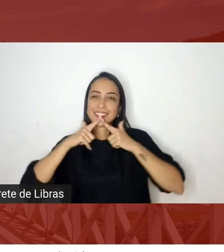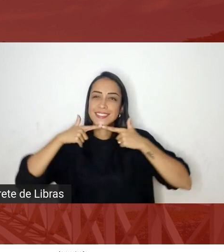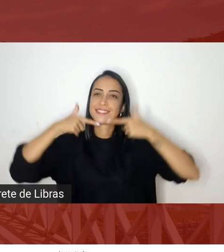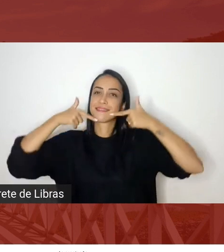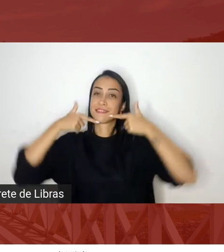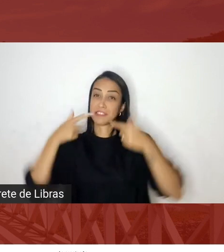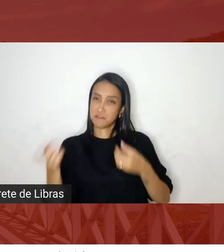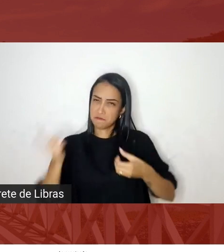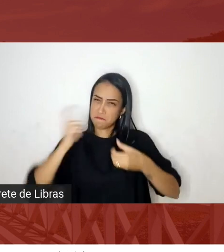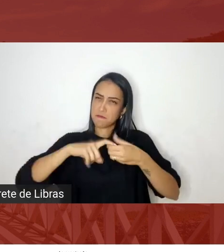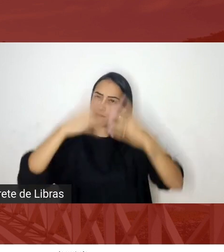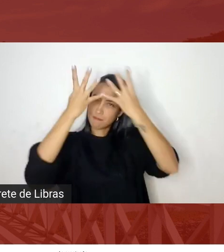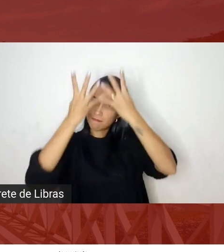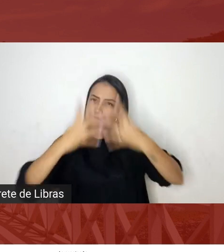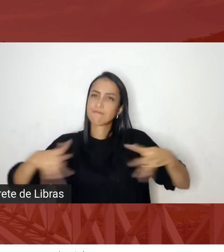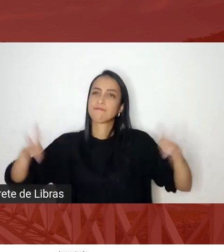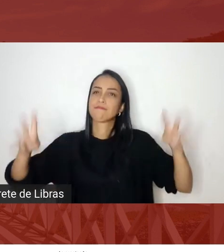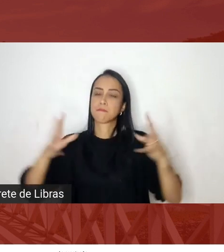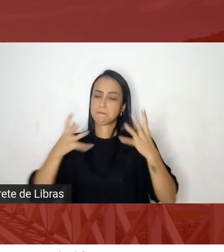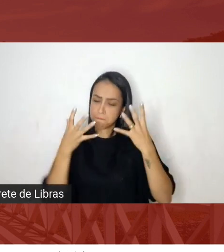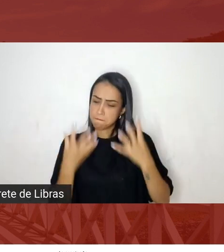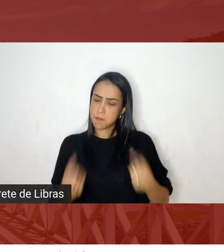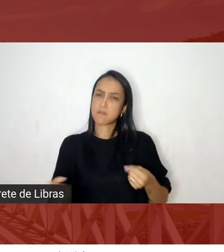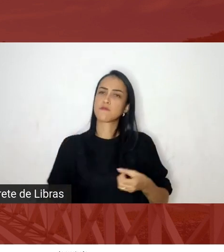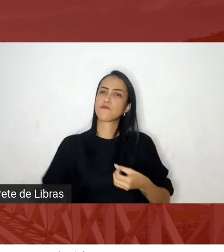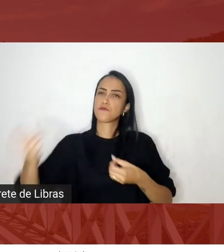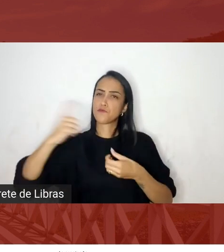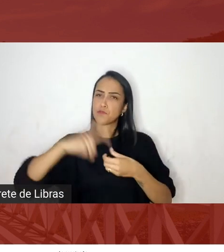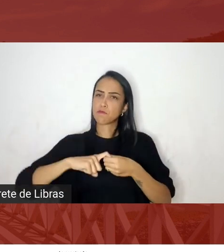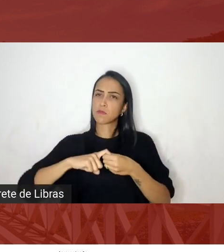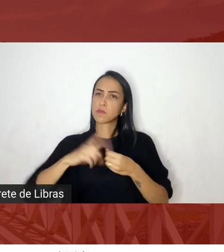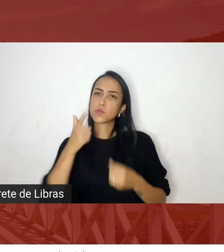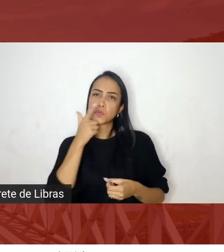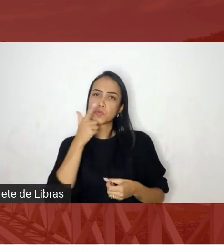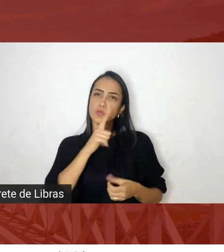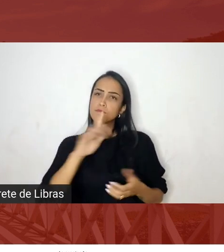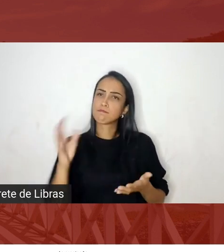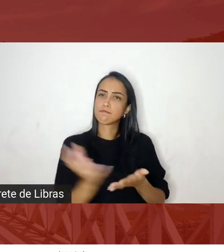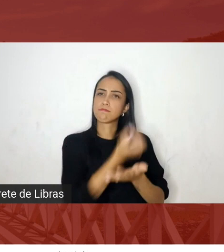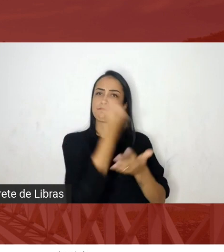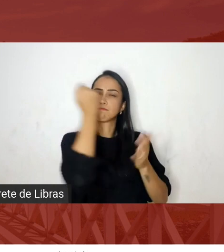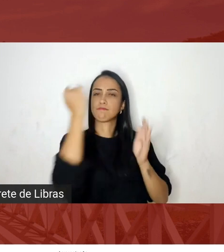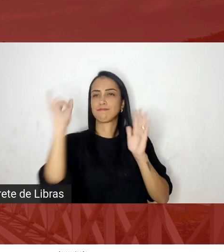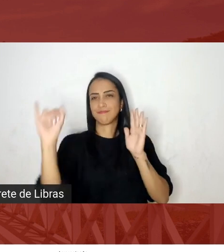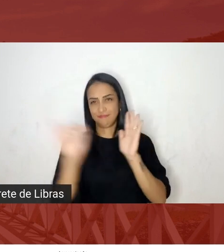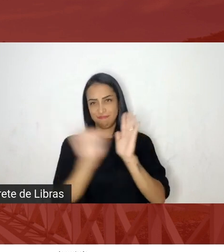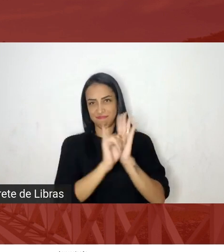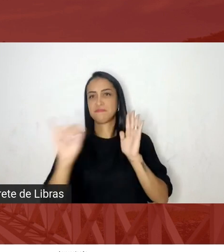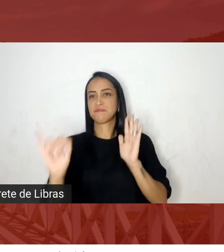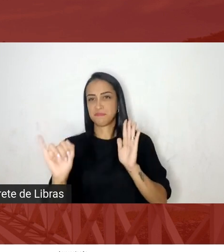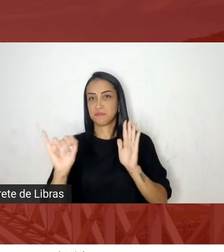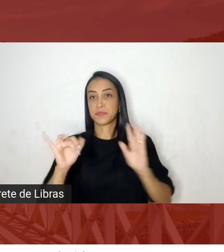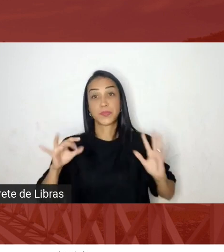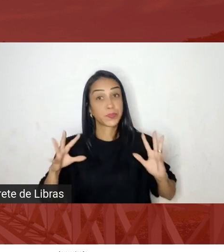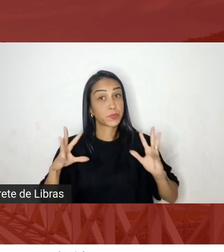retomar a nossa identidade que é uma identidade onde todos